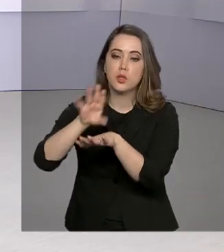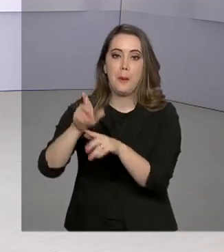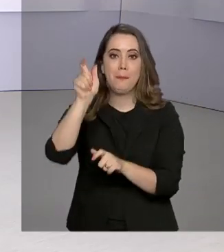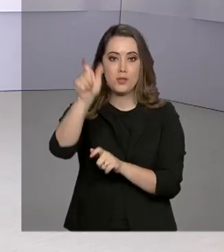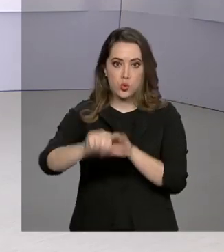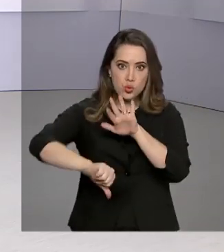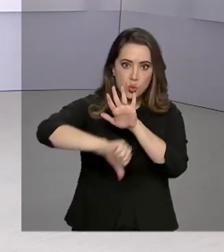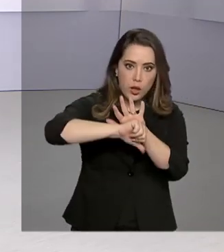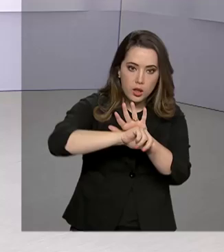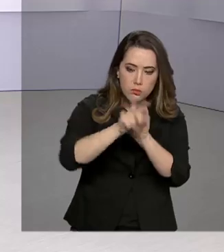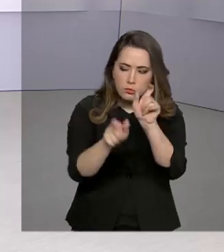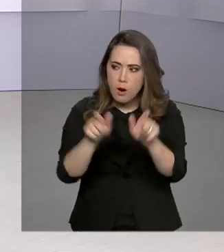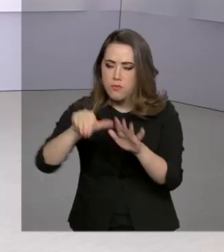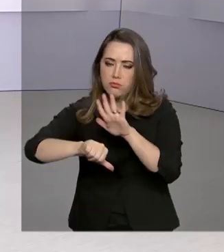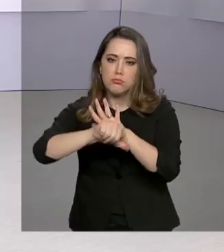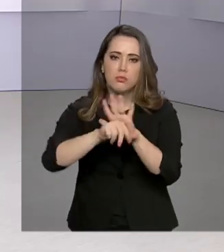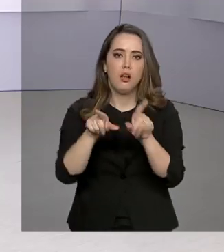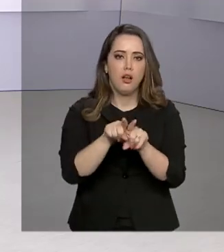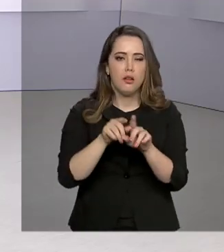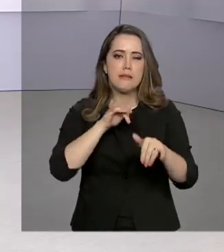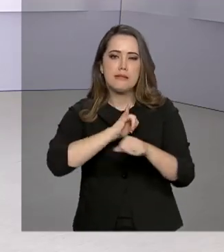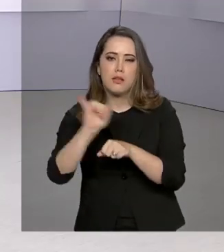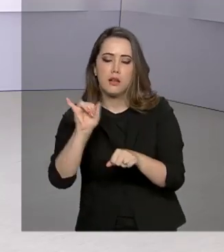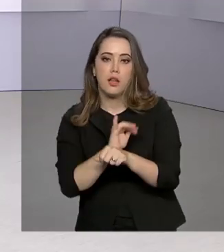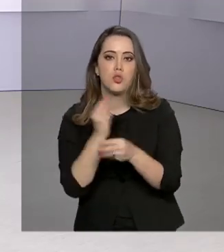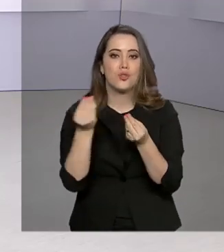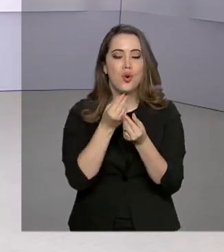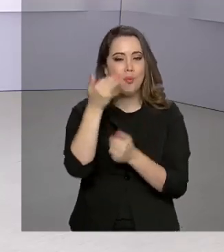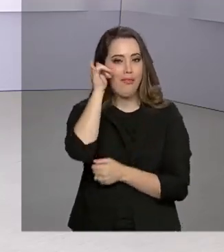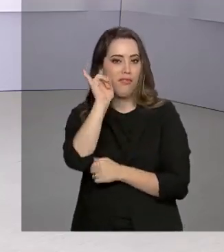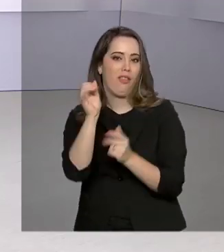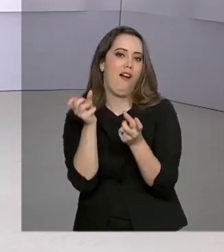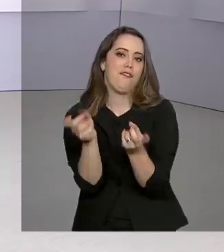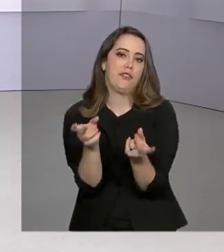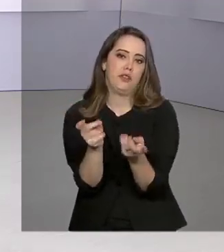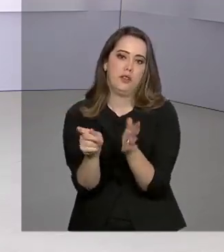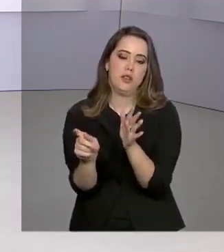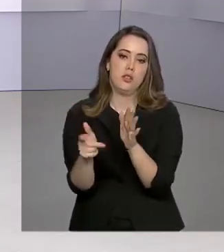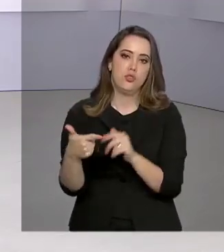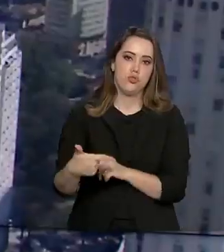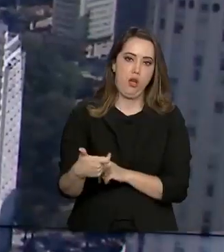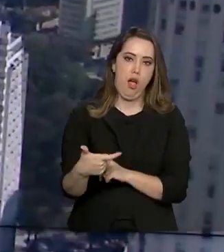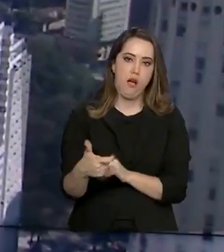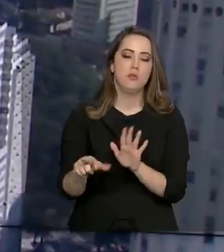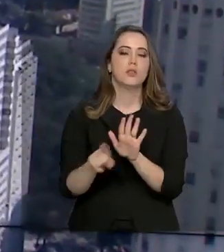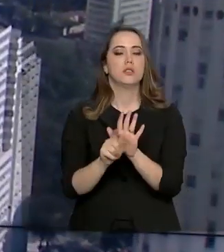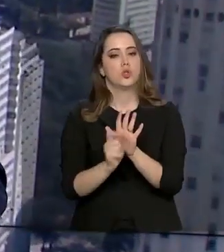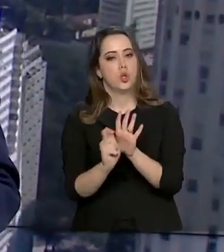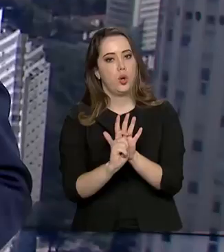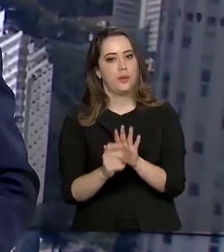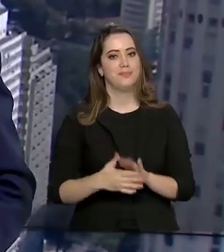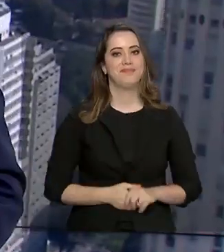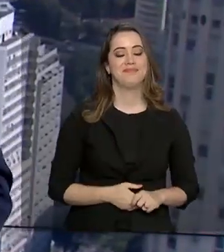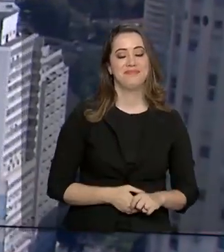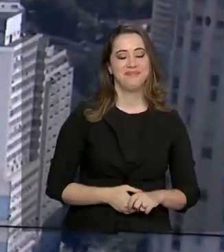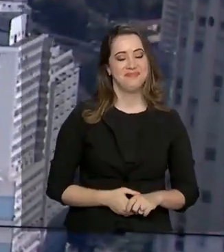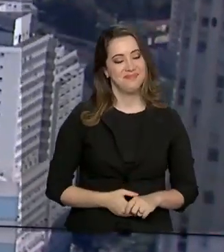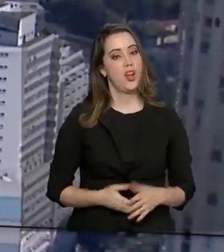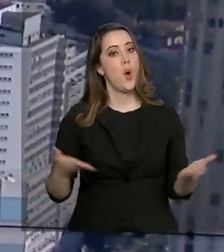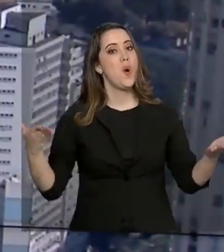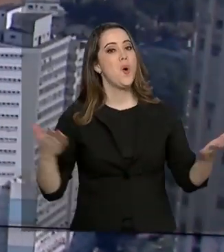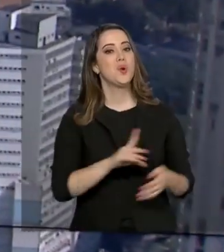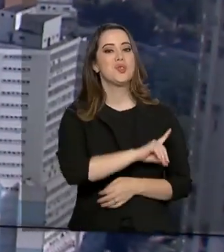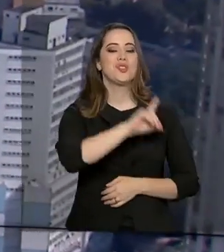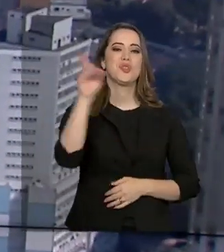elaborar estratégias preventivas de combate ao tráfico de armas e de drogas. Hoje é o dia do marinheiro.